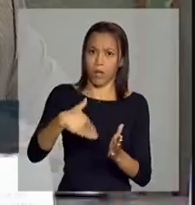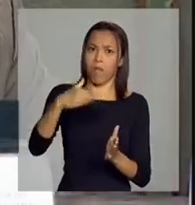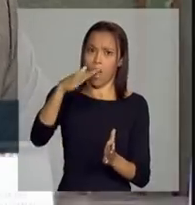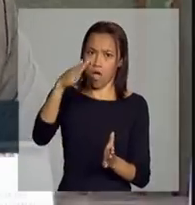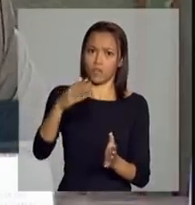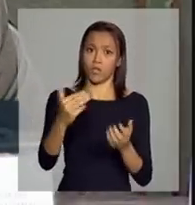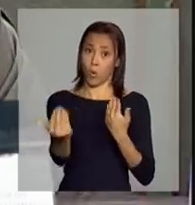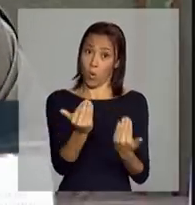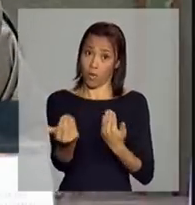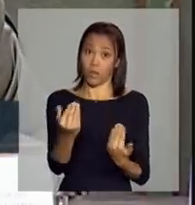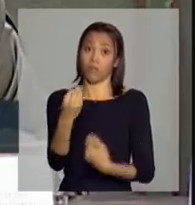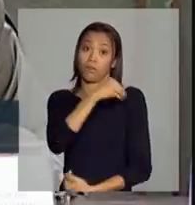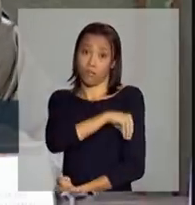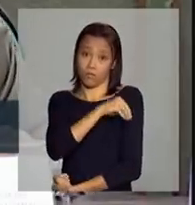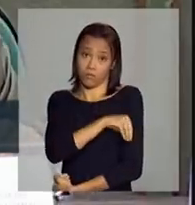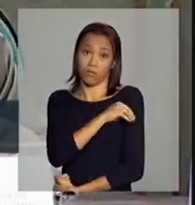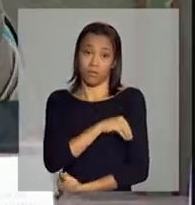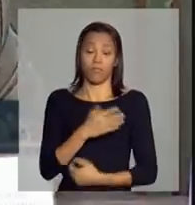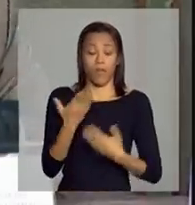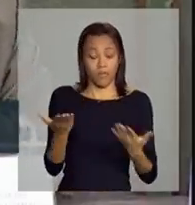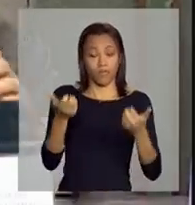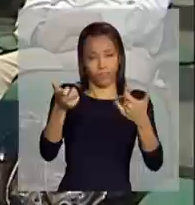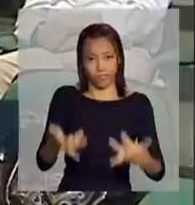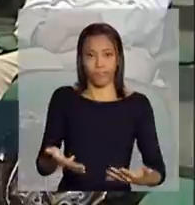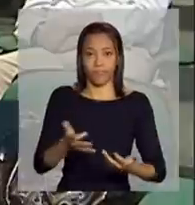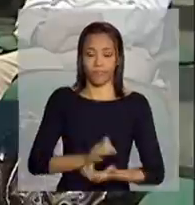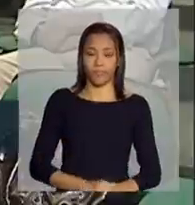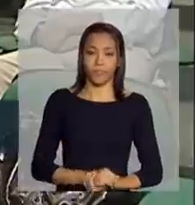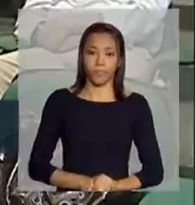etanol hidratado. Então, acho que era essas considerações. Obrigado.